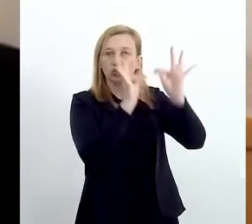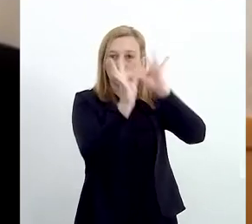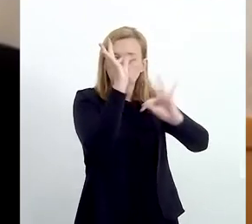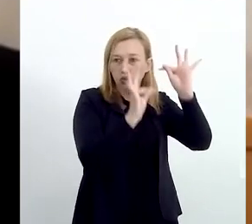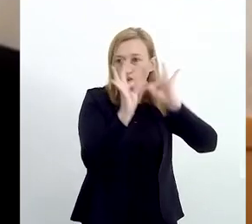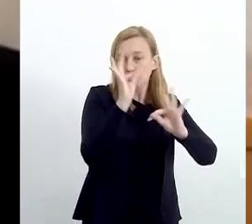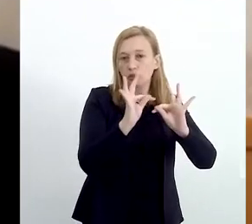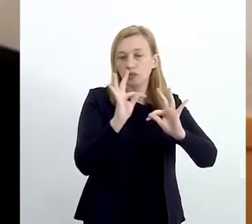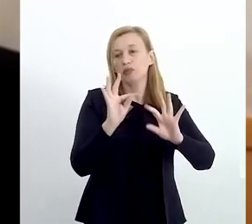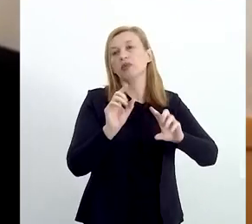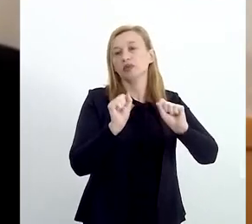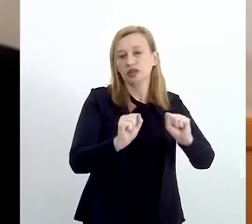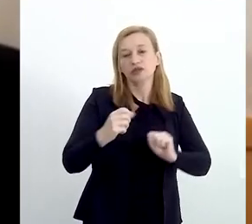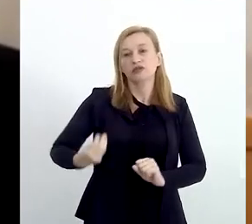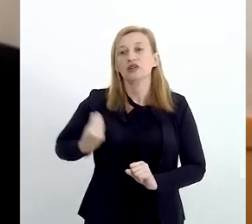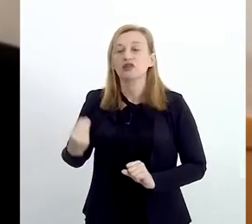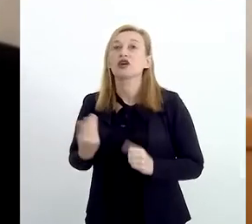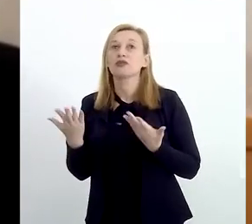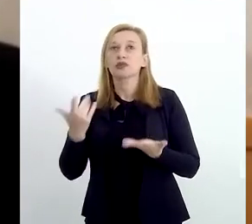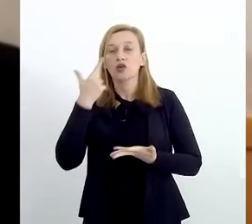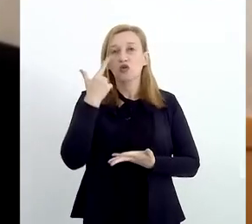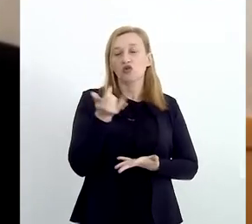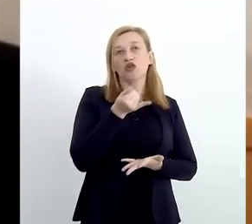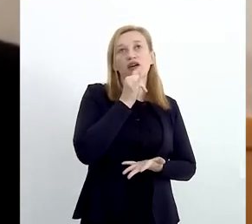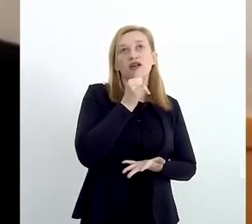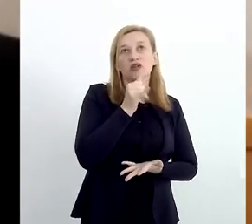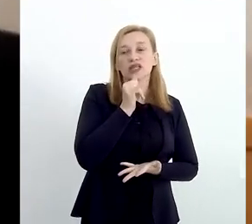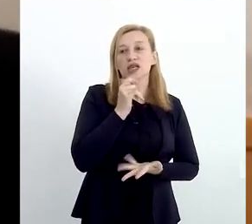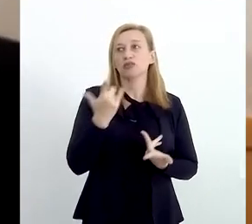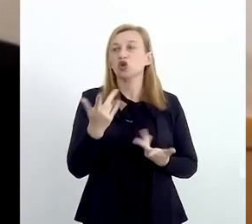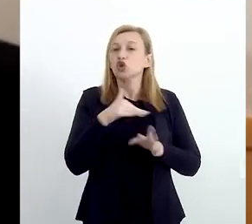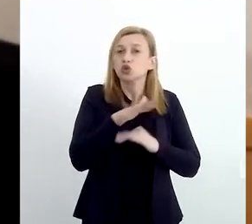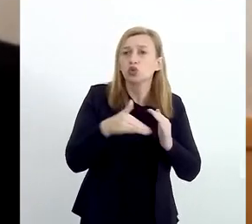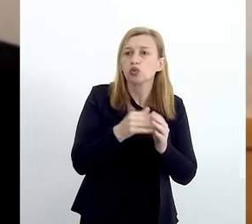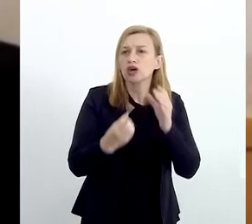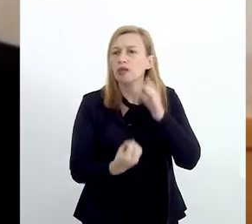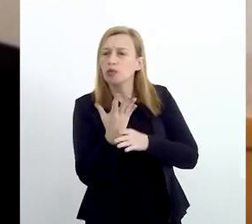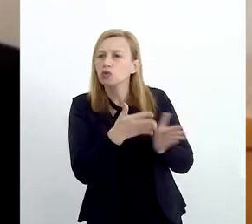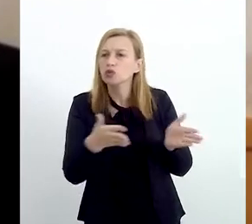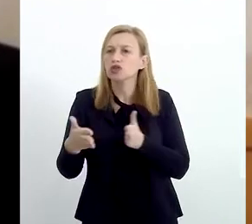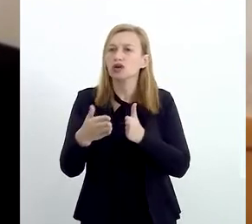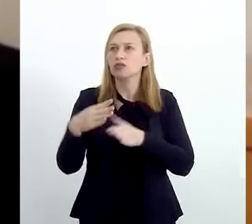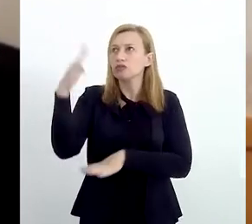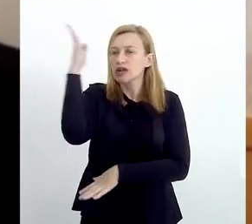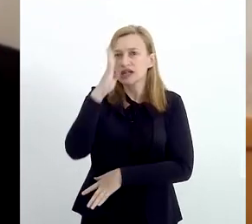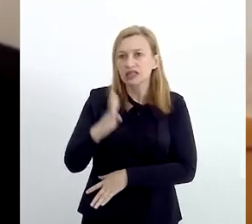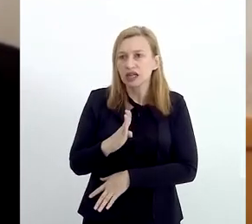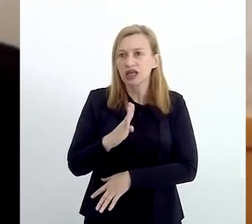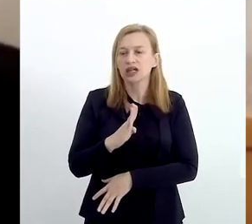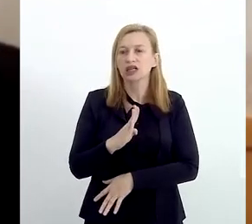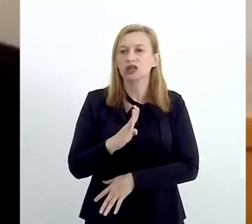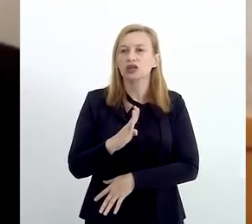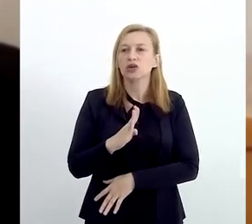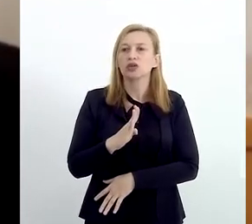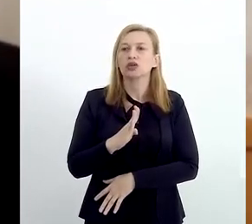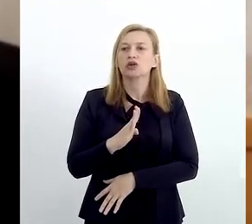dispositivos para poder viver. Veja, para te dar um exemplo, toda a produção brasileira,